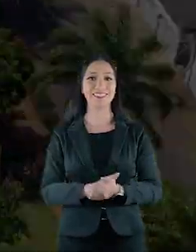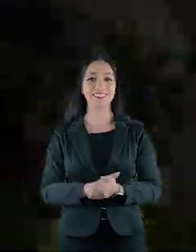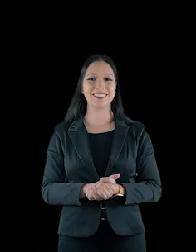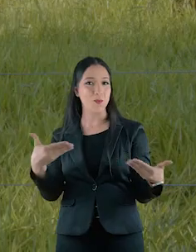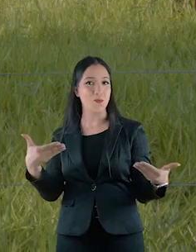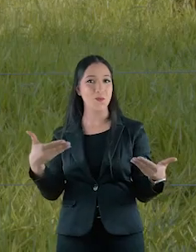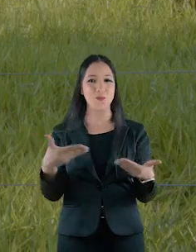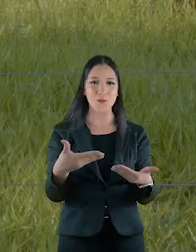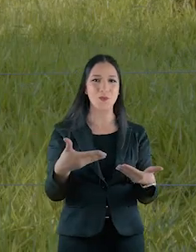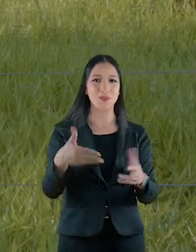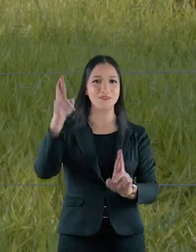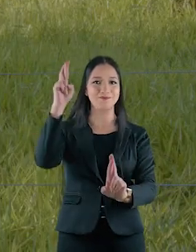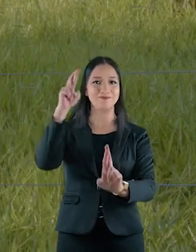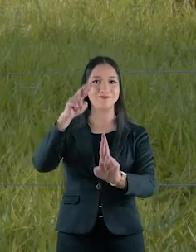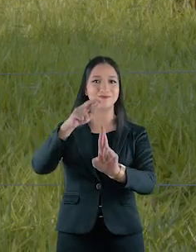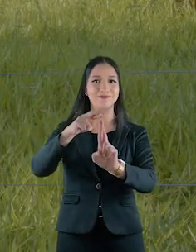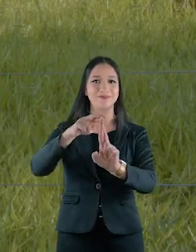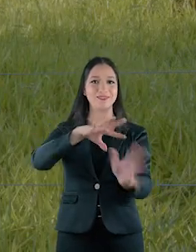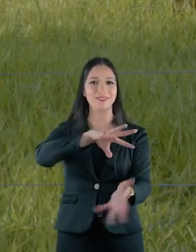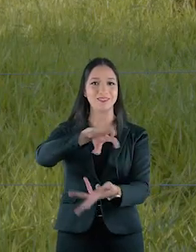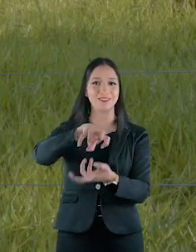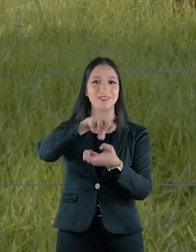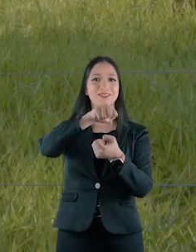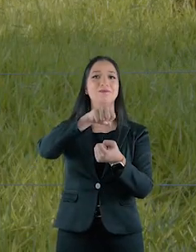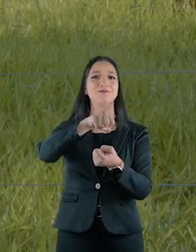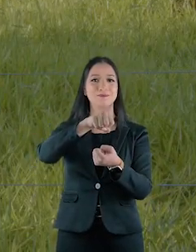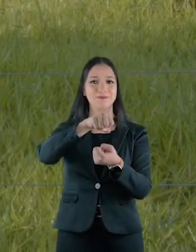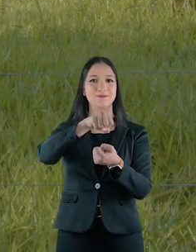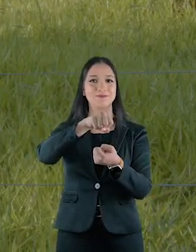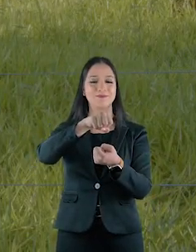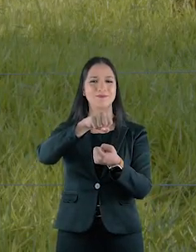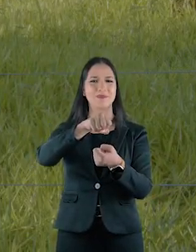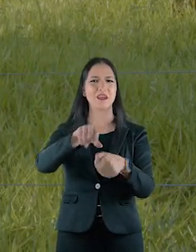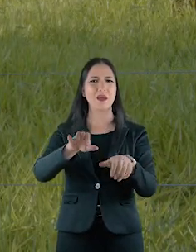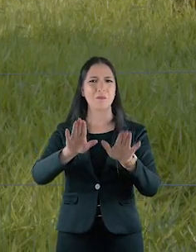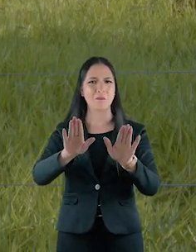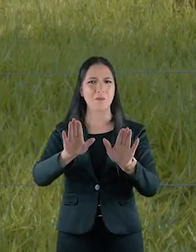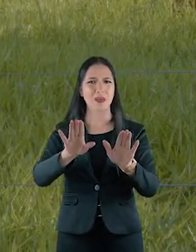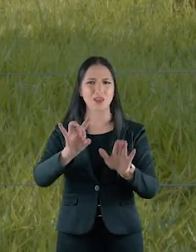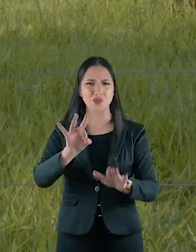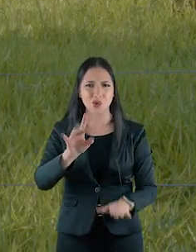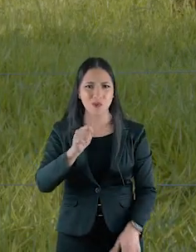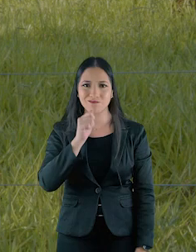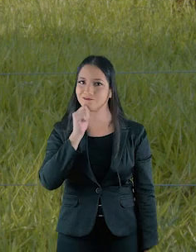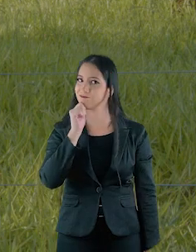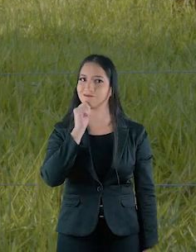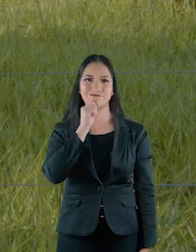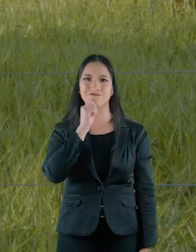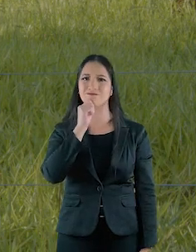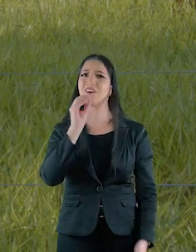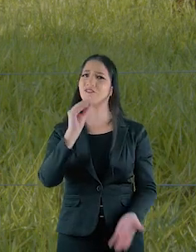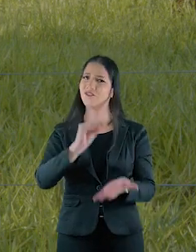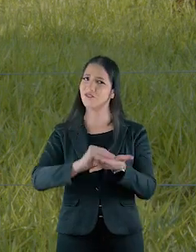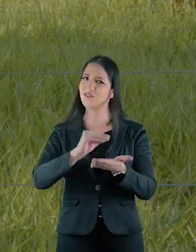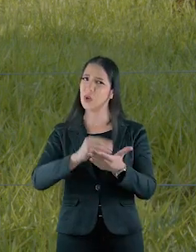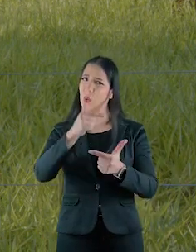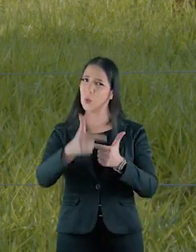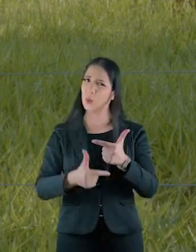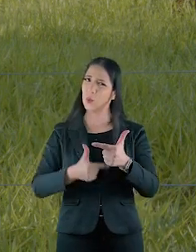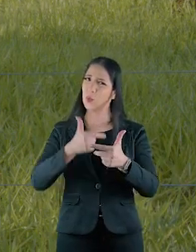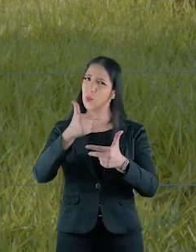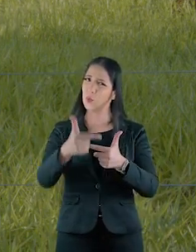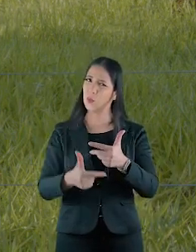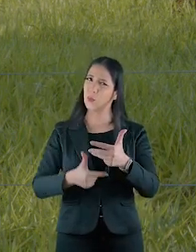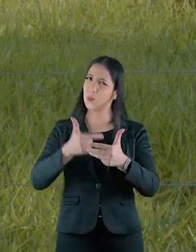Uberlândia. Então, voltamos à pergunta que precisamos fazer todos os dias. O que podemos fazer hoje pela